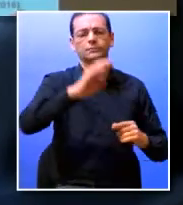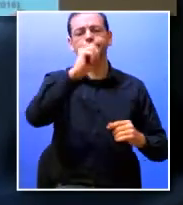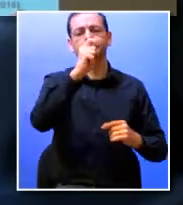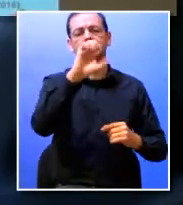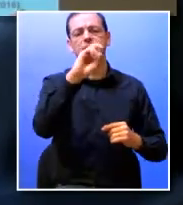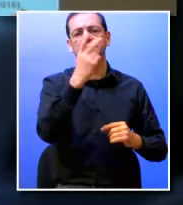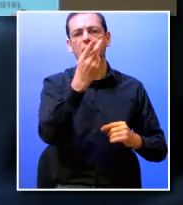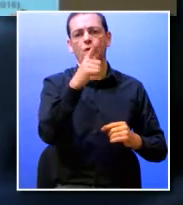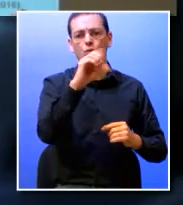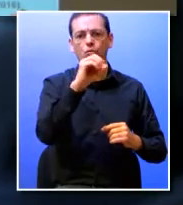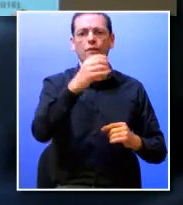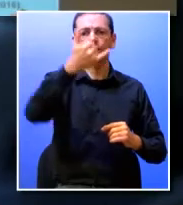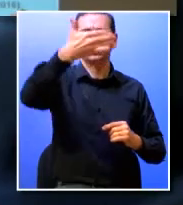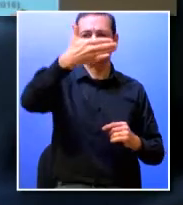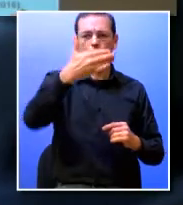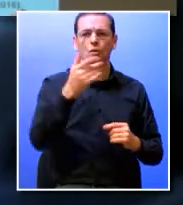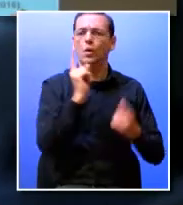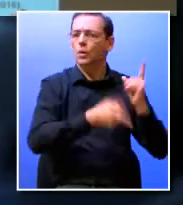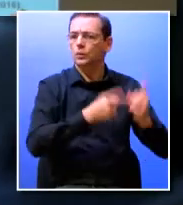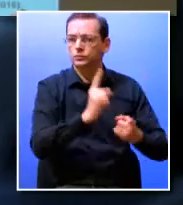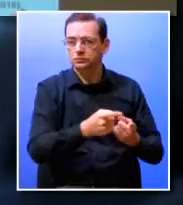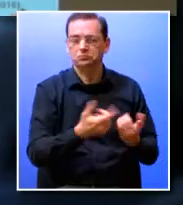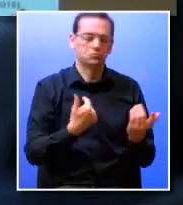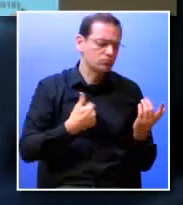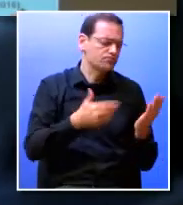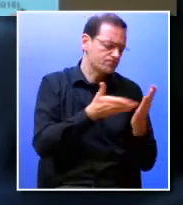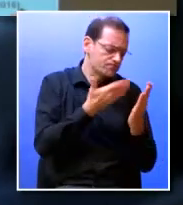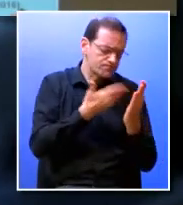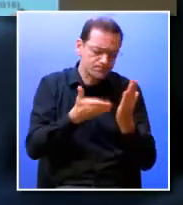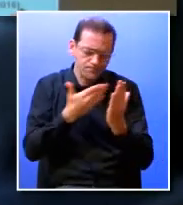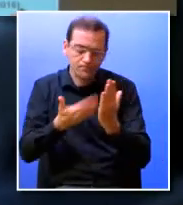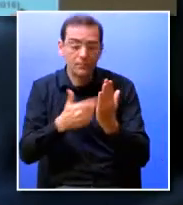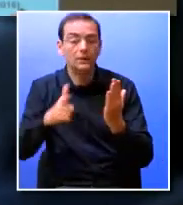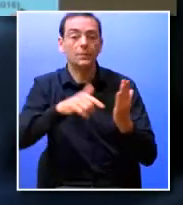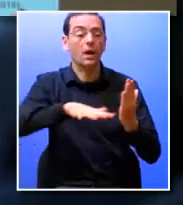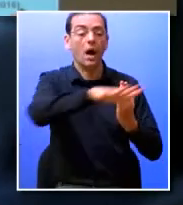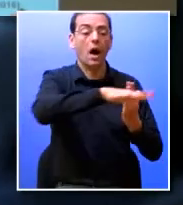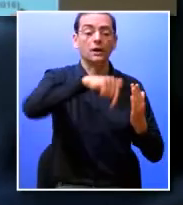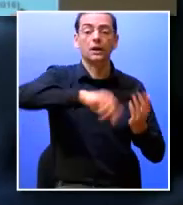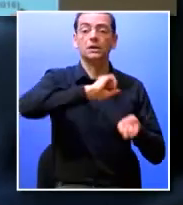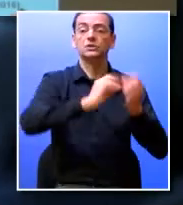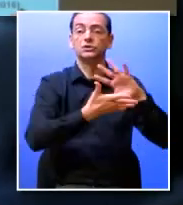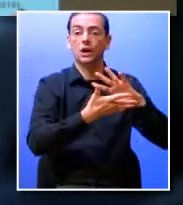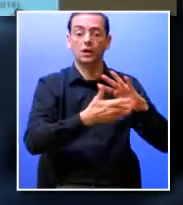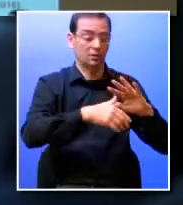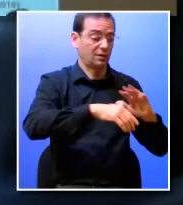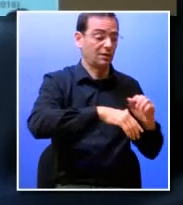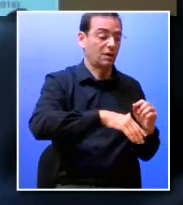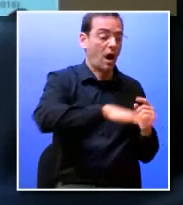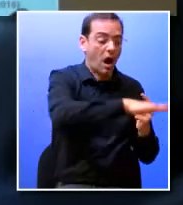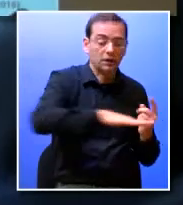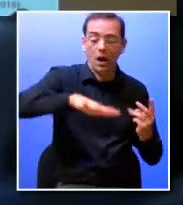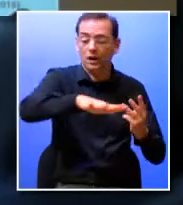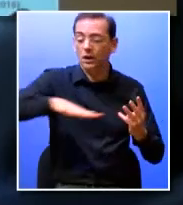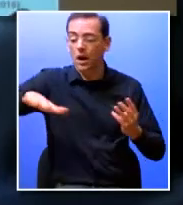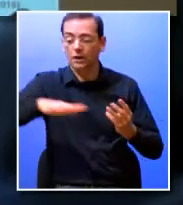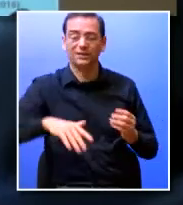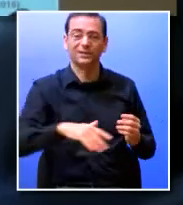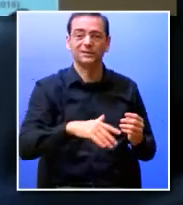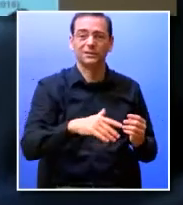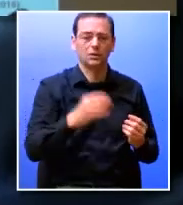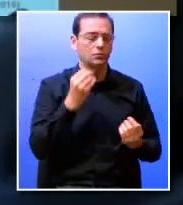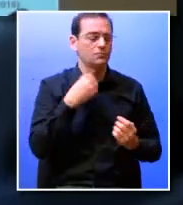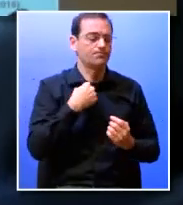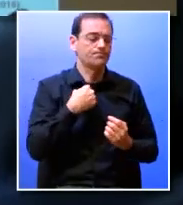mas dada a diversidade também de áreas científicas aqui no ISCTE-UL não fiquei satisfeita